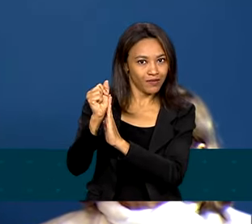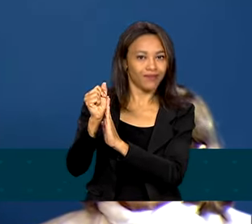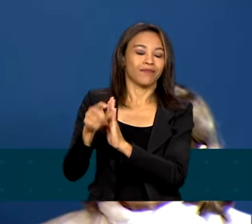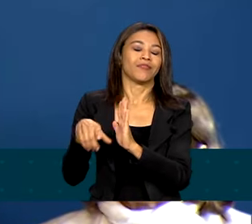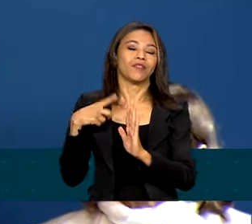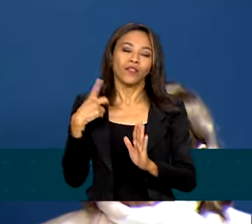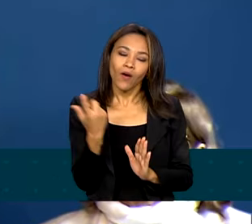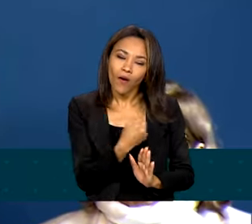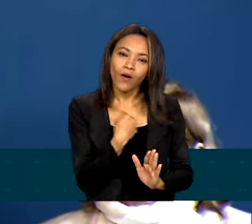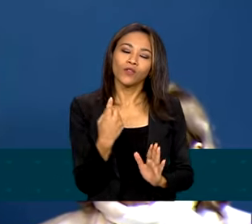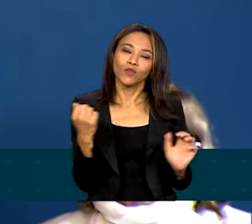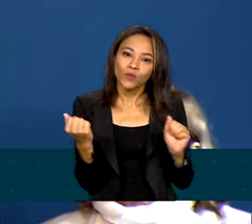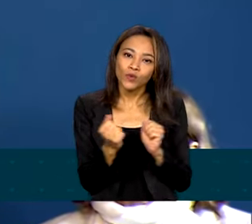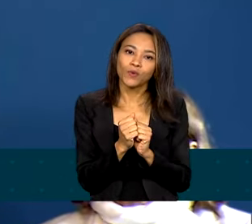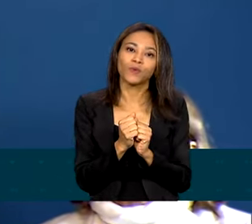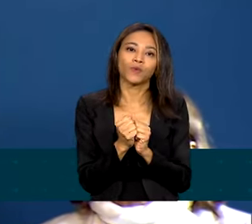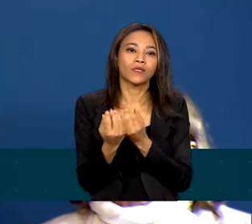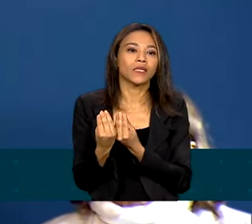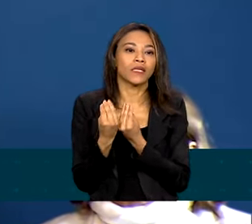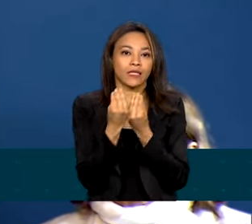juntos entregando, Marina,